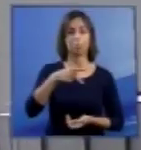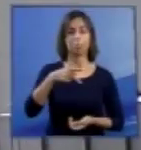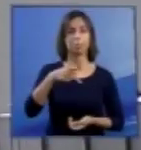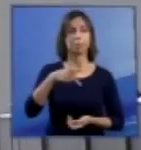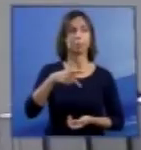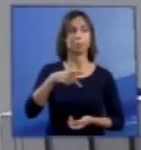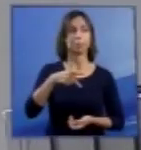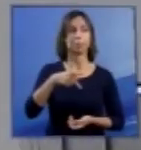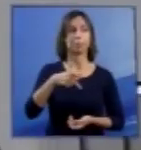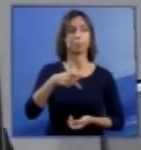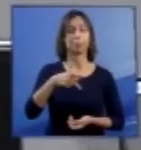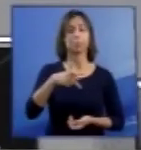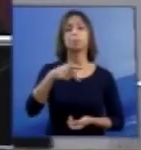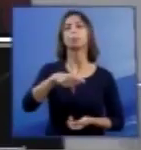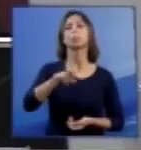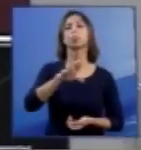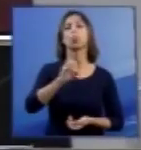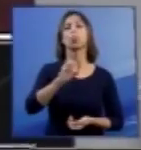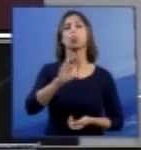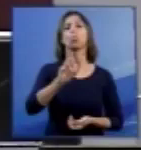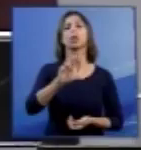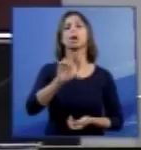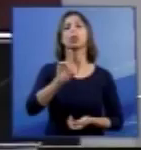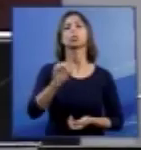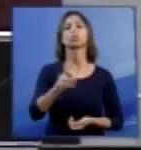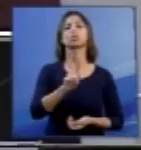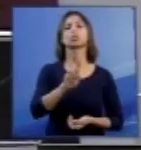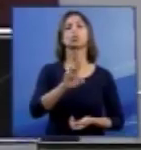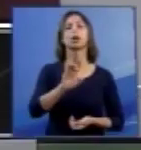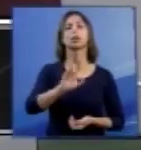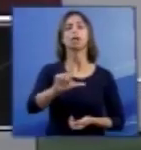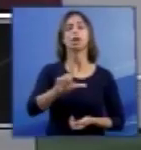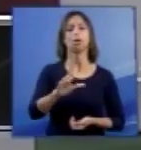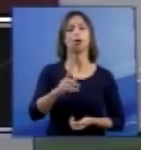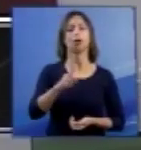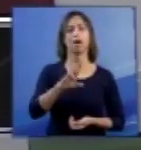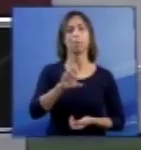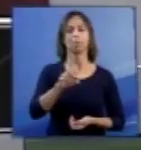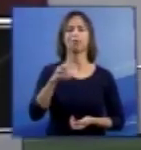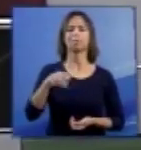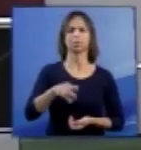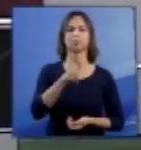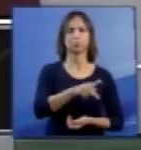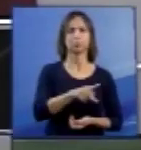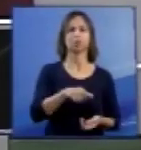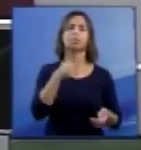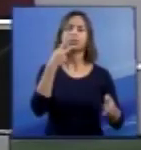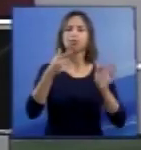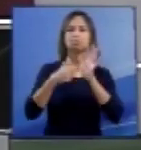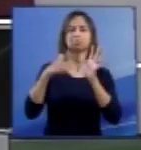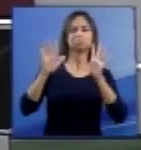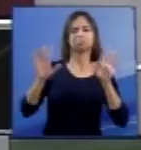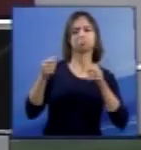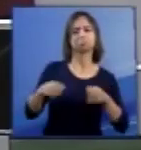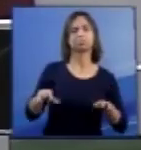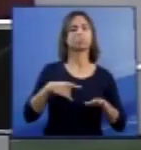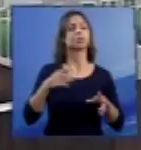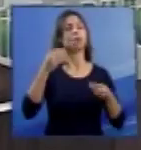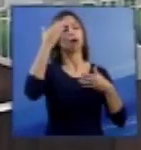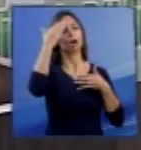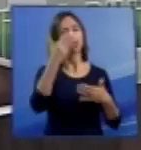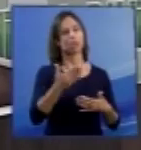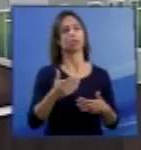Agradeço a exposição feita pela doutora Maria José Fontelas Rosado Nunes,